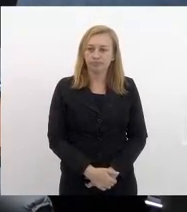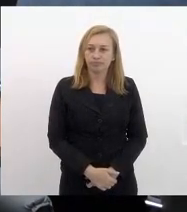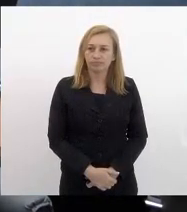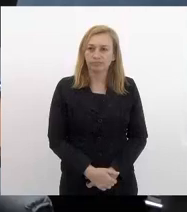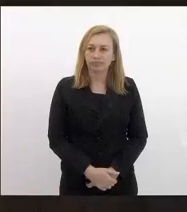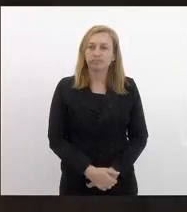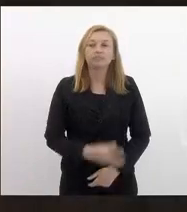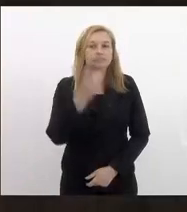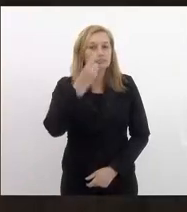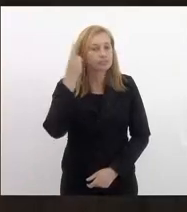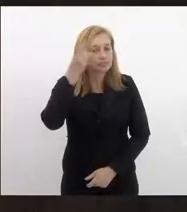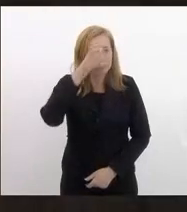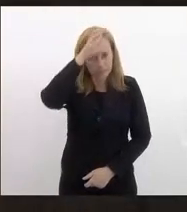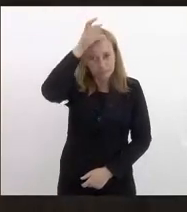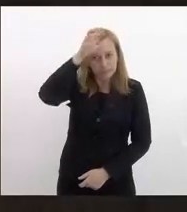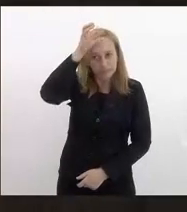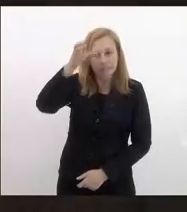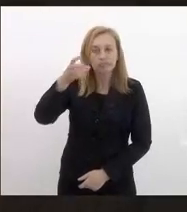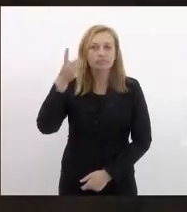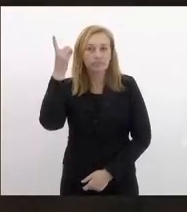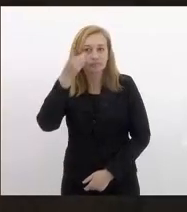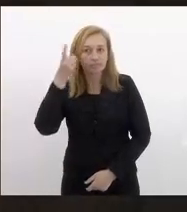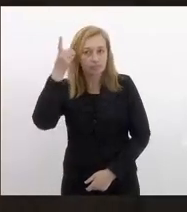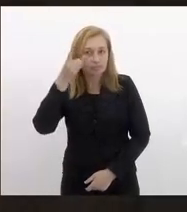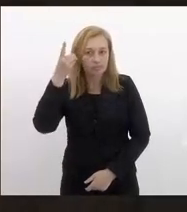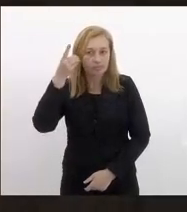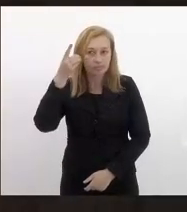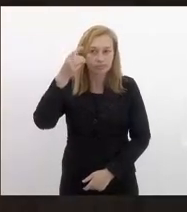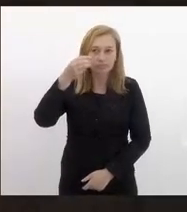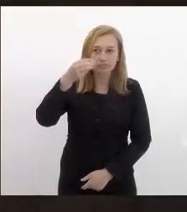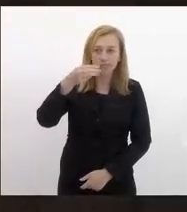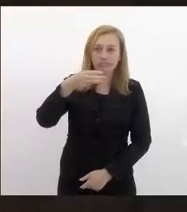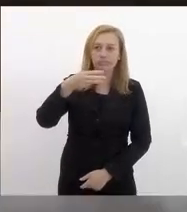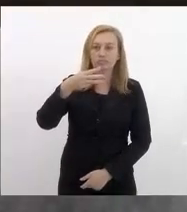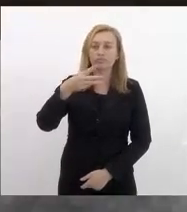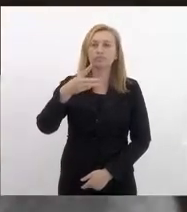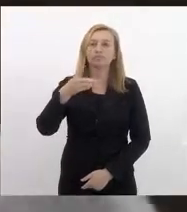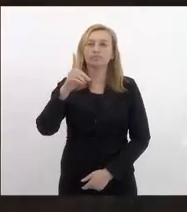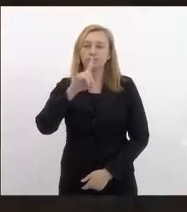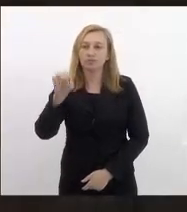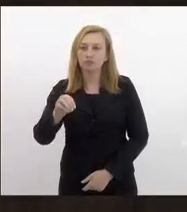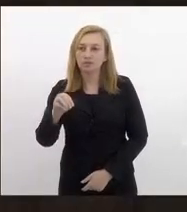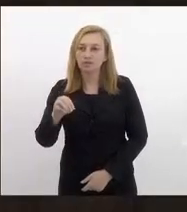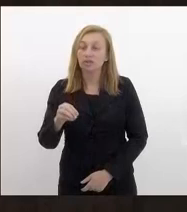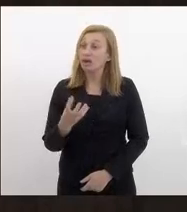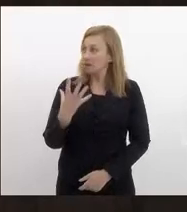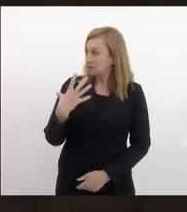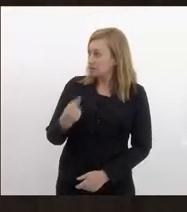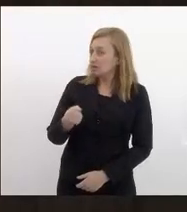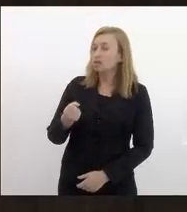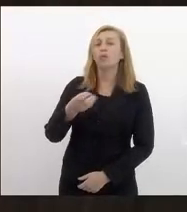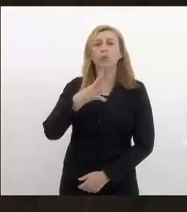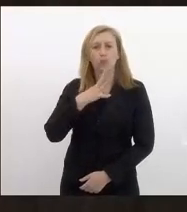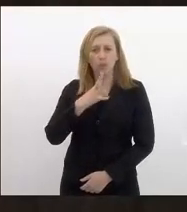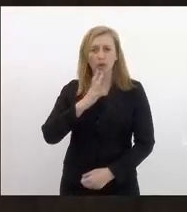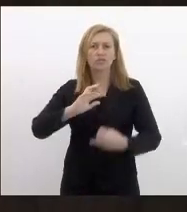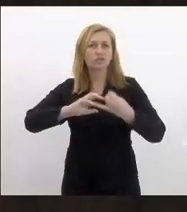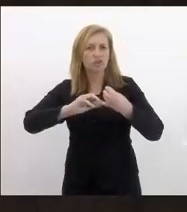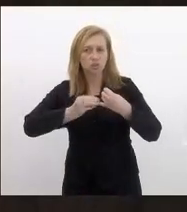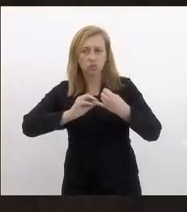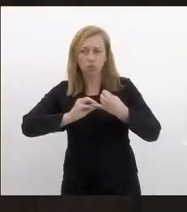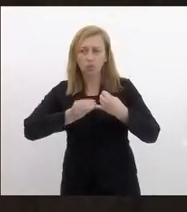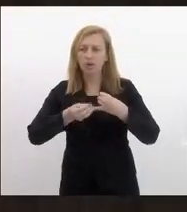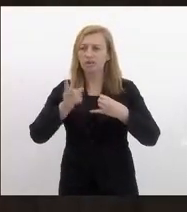deputado Atiaju deputado Dionísio Lins o parecer só poderia ser favorável porque eu conheço a feijoada ali clássica no bairro